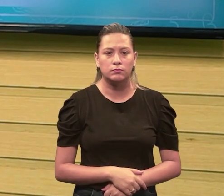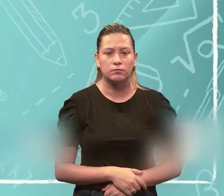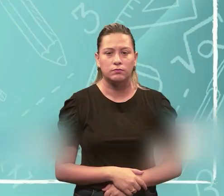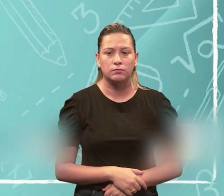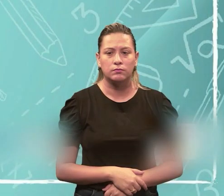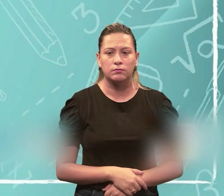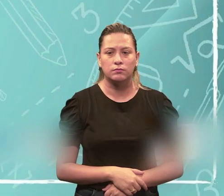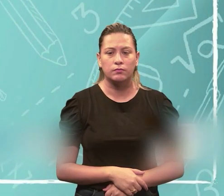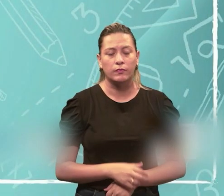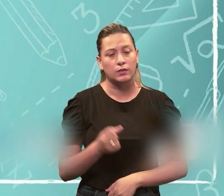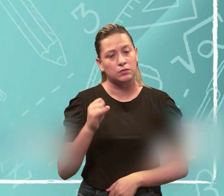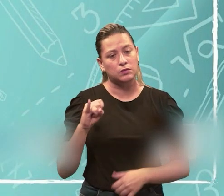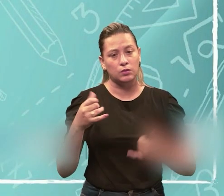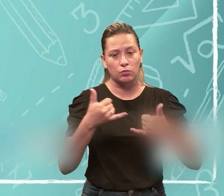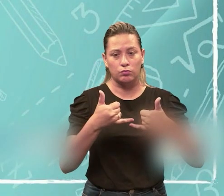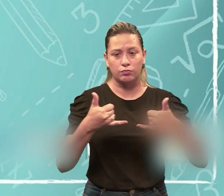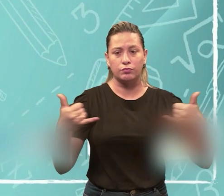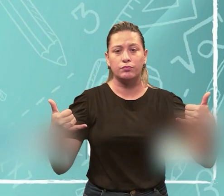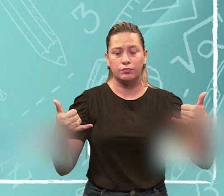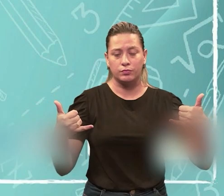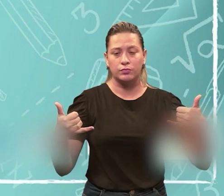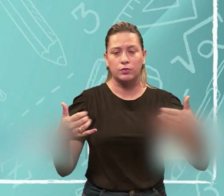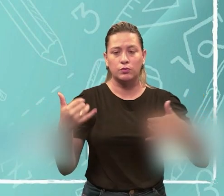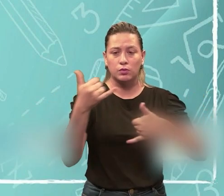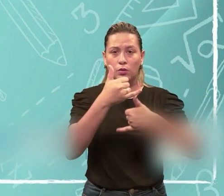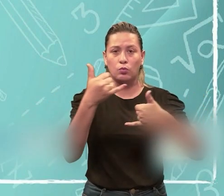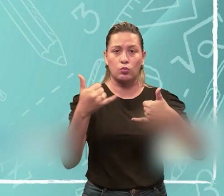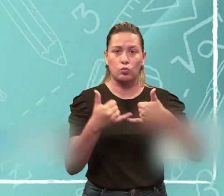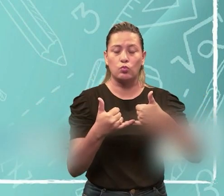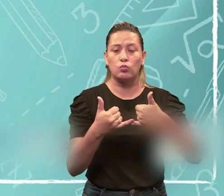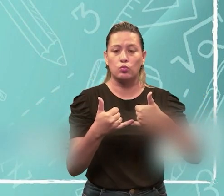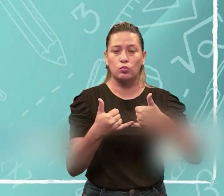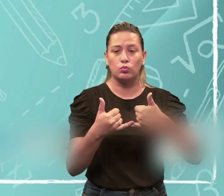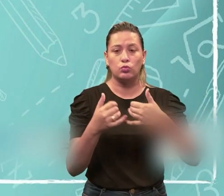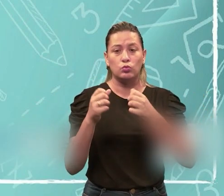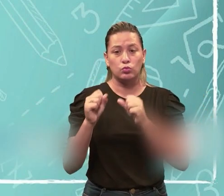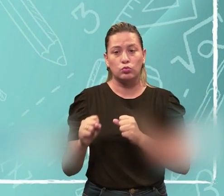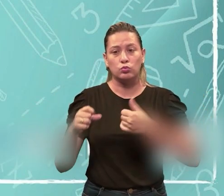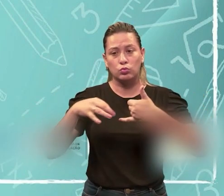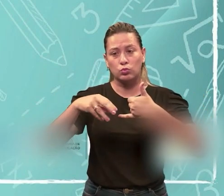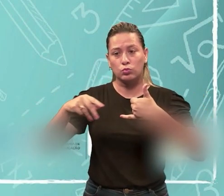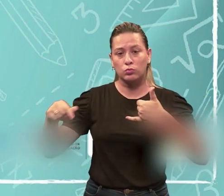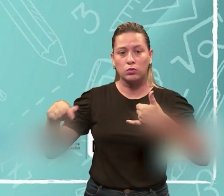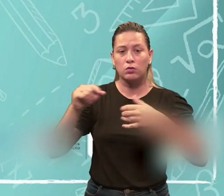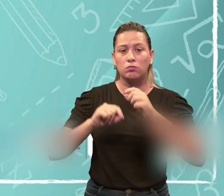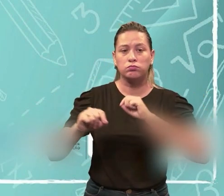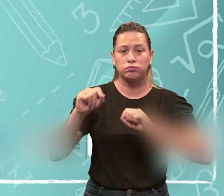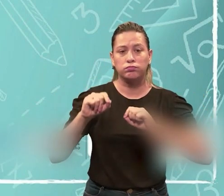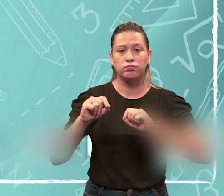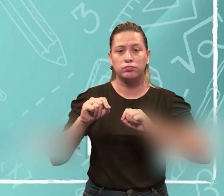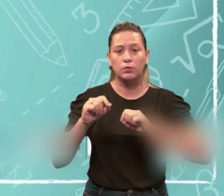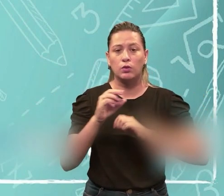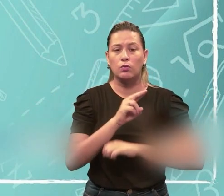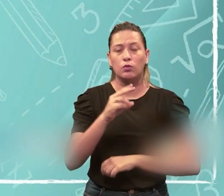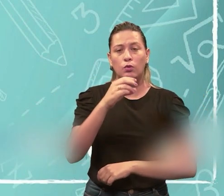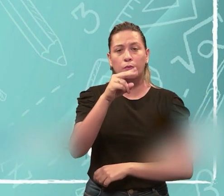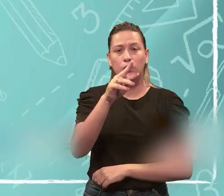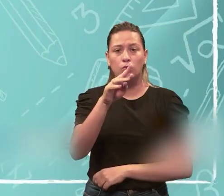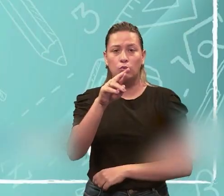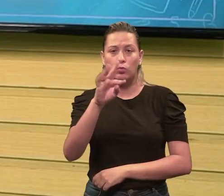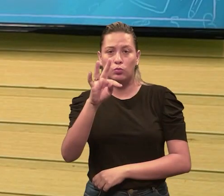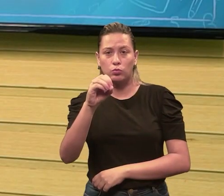faz isso, tá? Então, se um fio ou componente está em curto com terra, esse é comumente chamado de curto com terra.